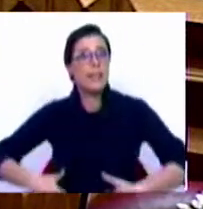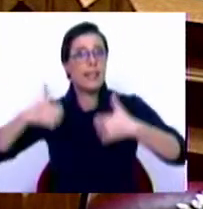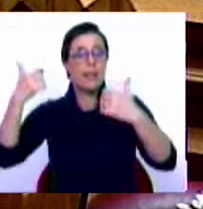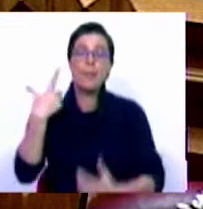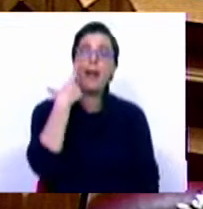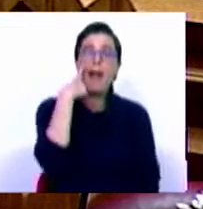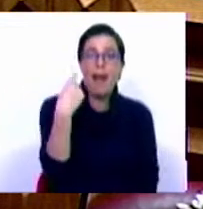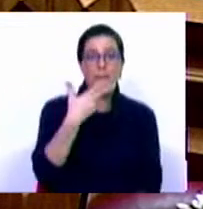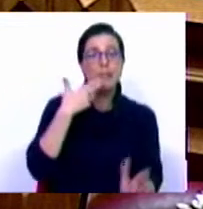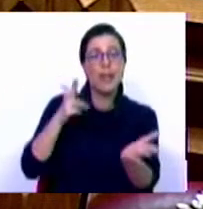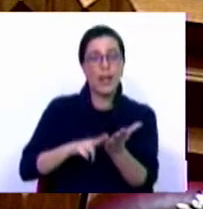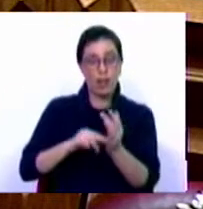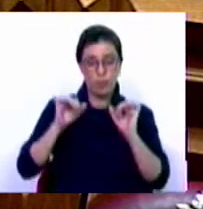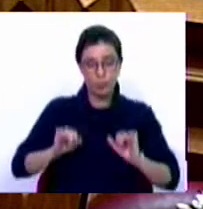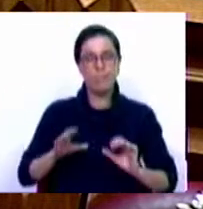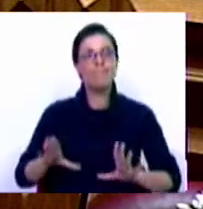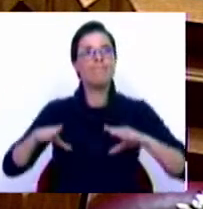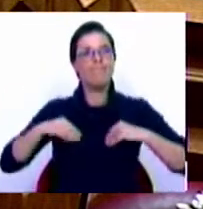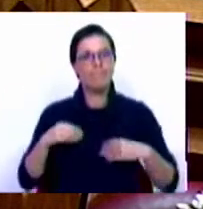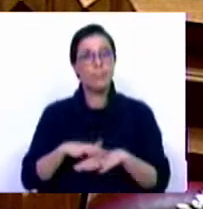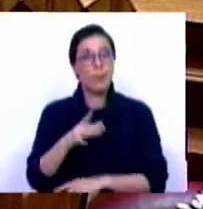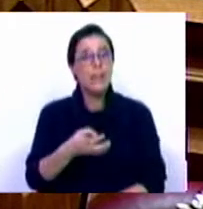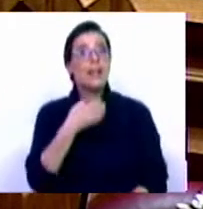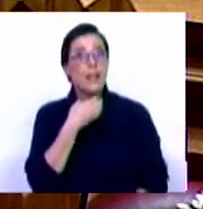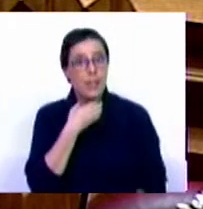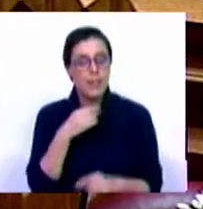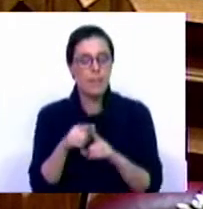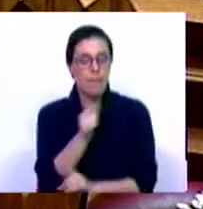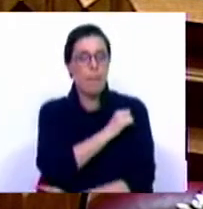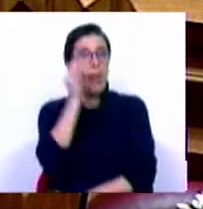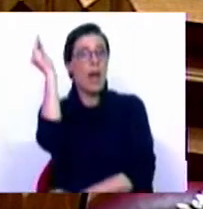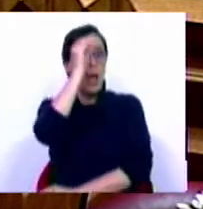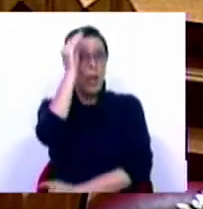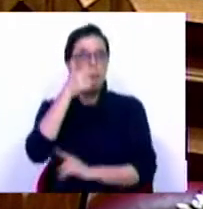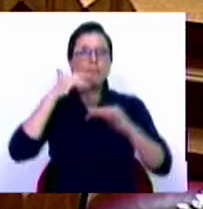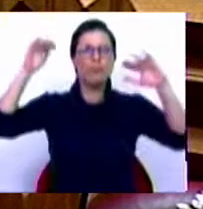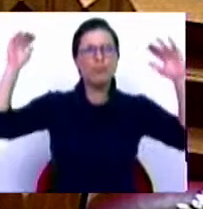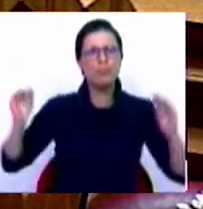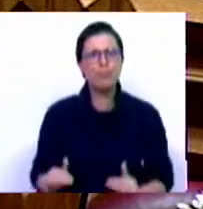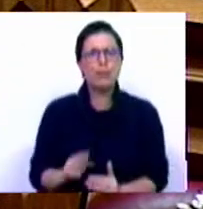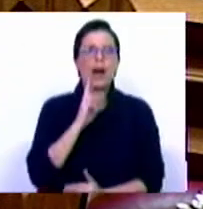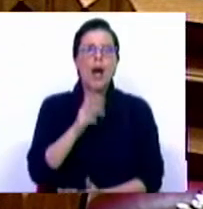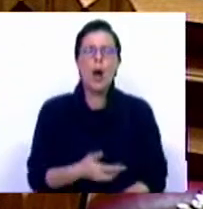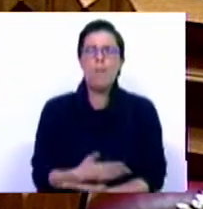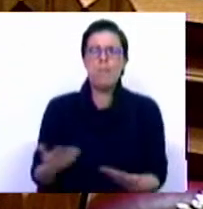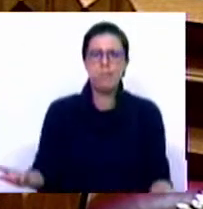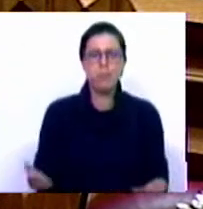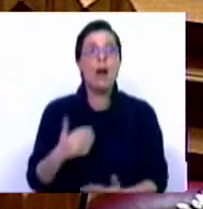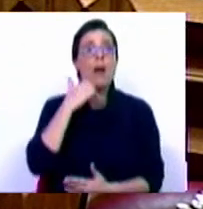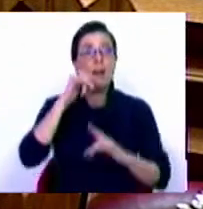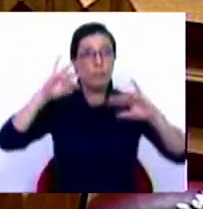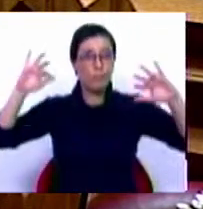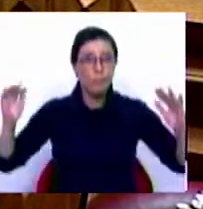Reconhecendo esta realidade e assumindo que, por causa da crise, a Casa do Alentejo sofreu uma diminuição da capacidade de resposta e uma grave